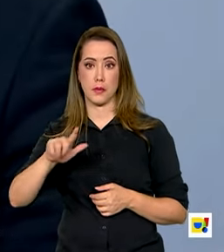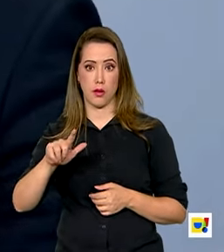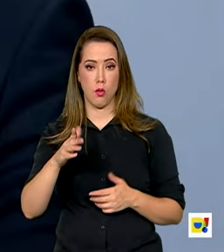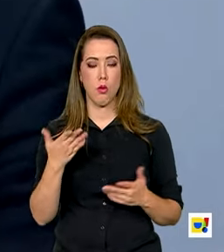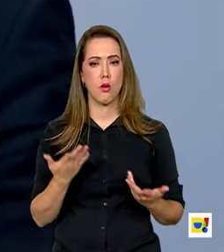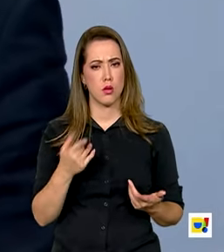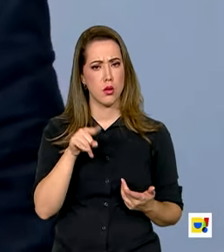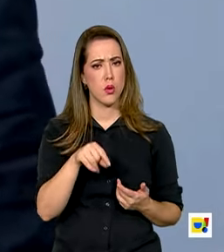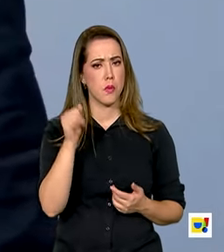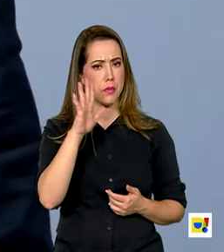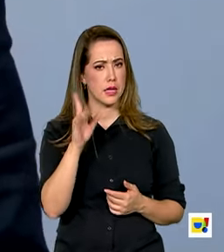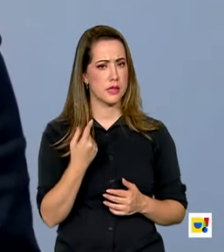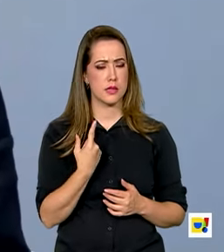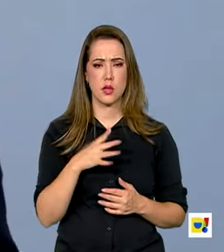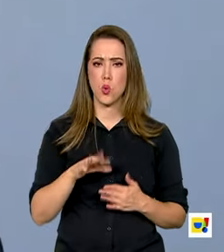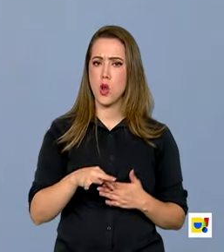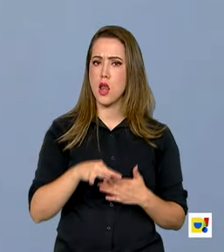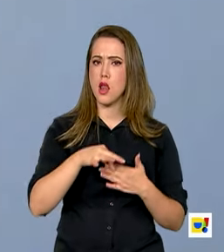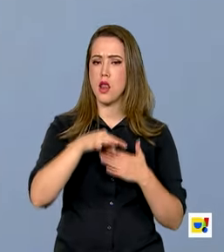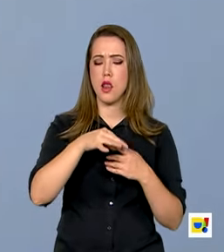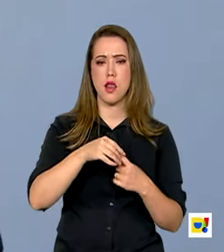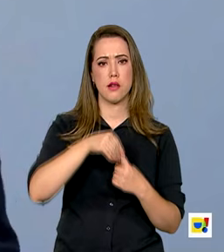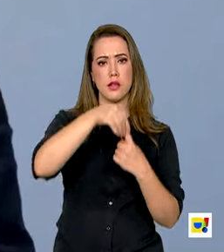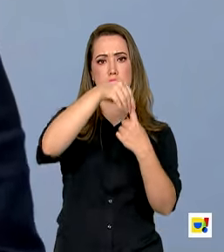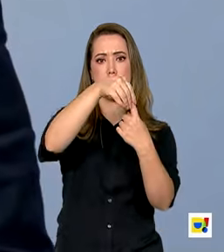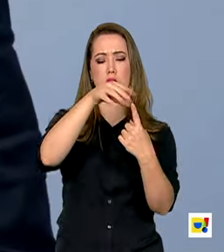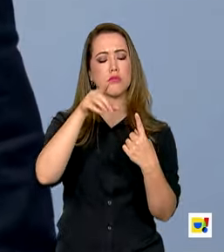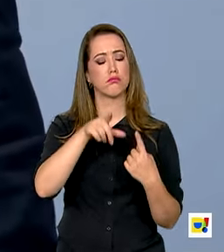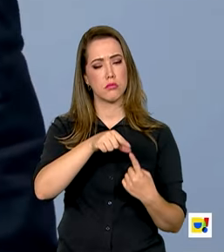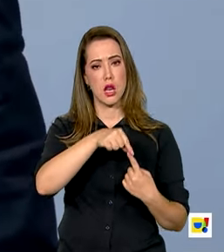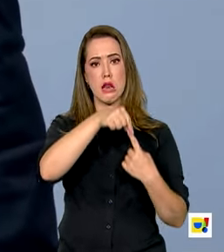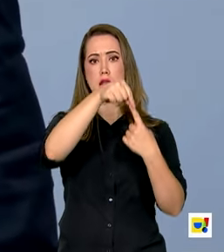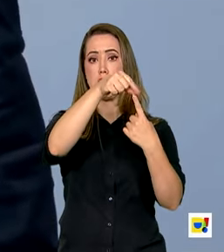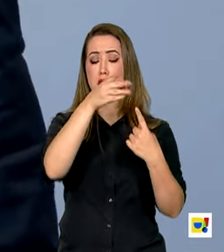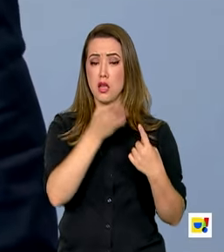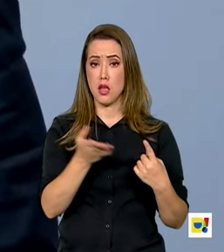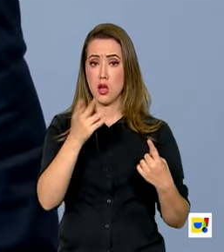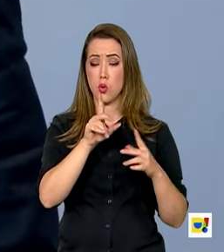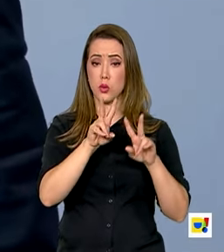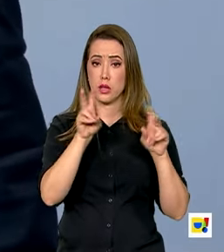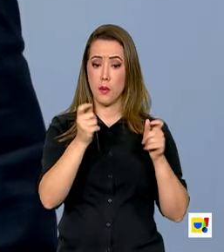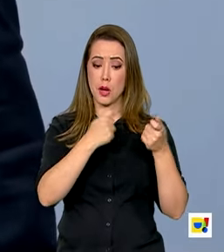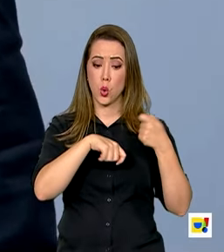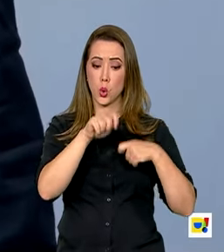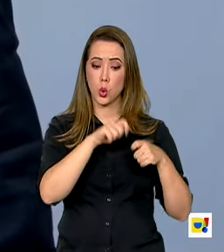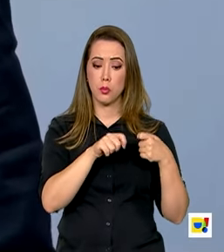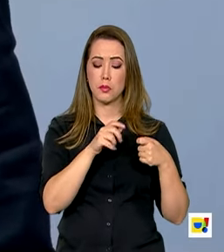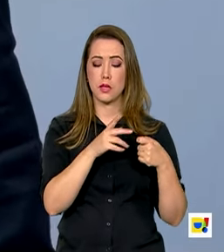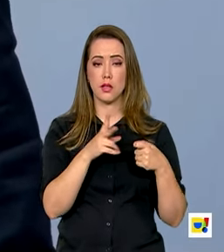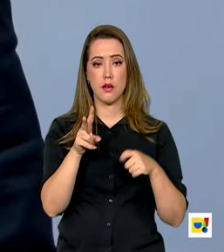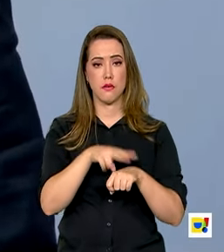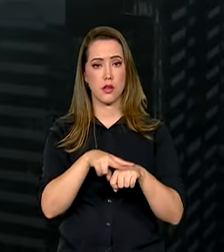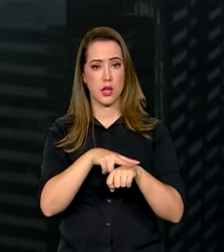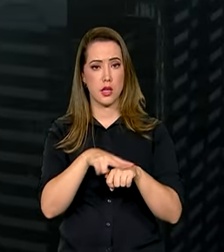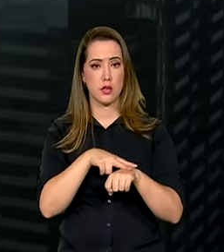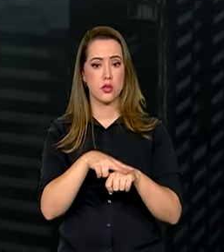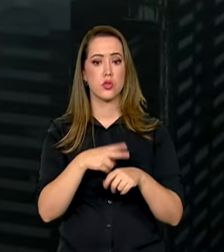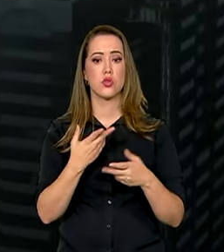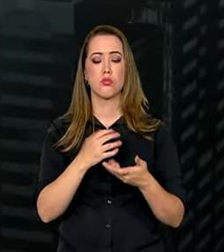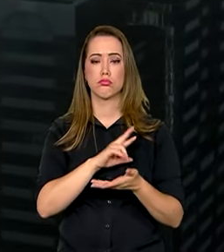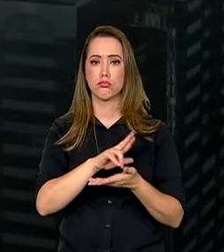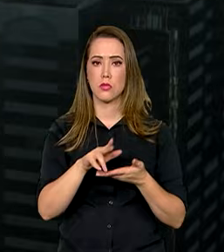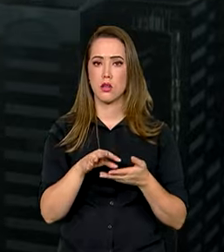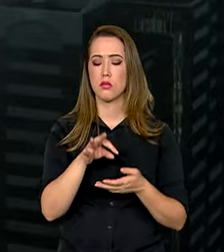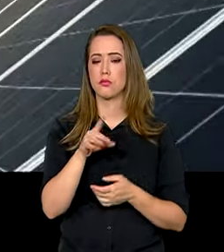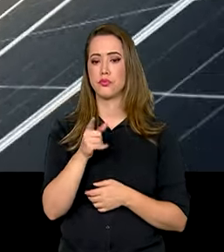um protagonista, como um líder nessa pauta, na pauta de economia verde, taxonomia sustentável. No primeiro